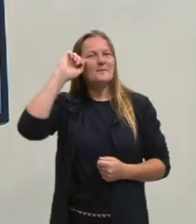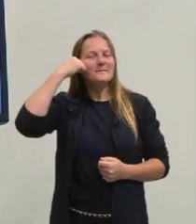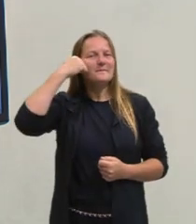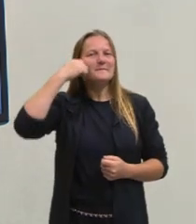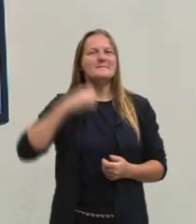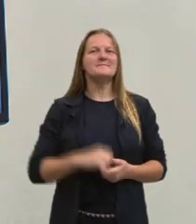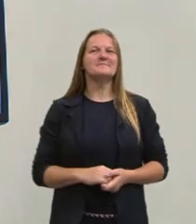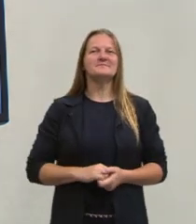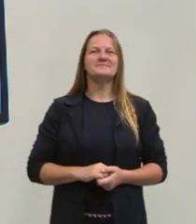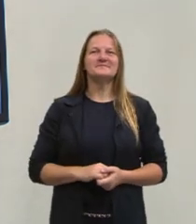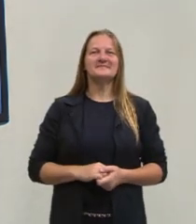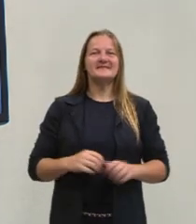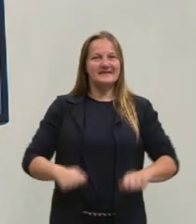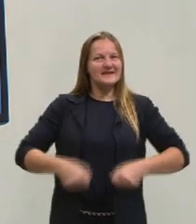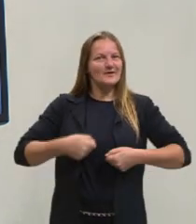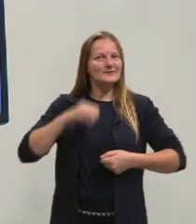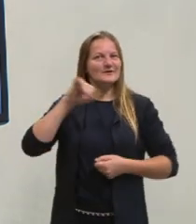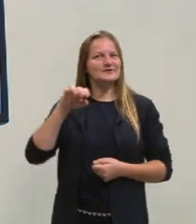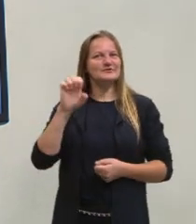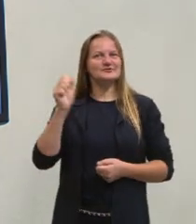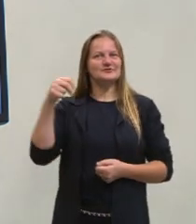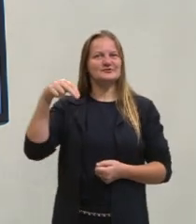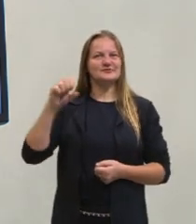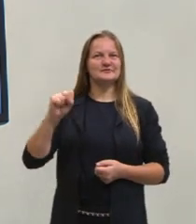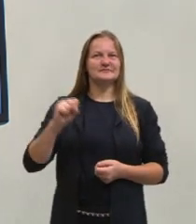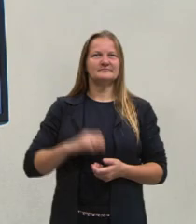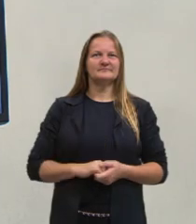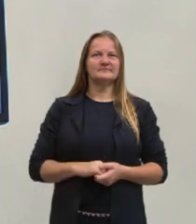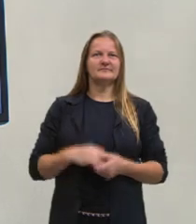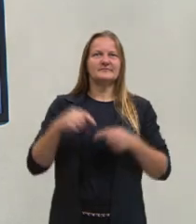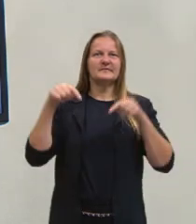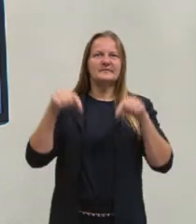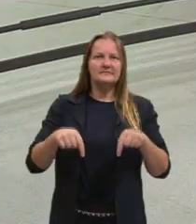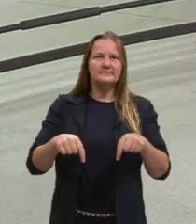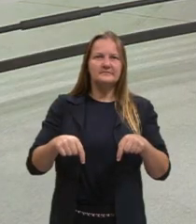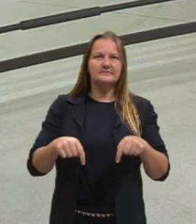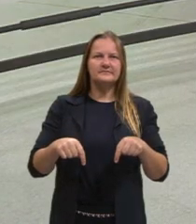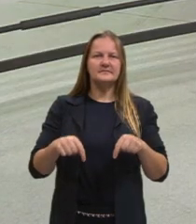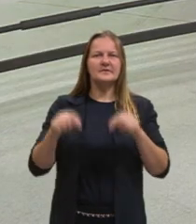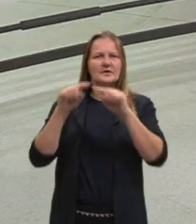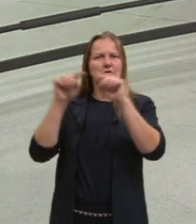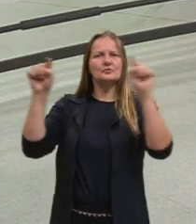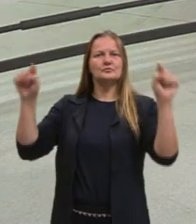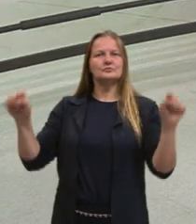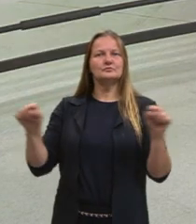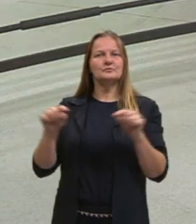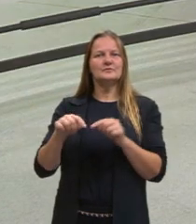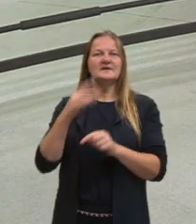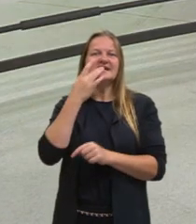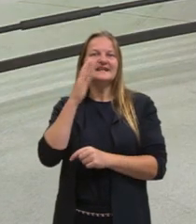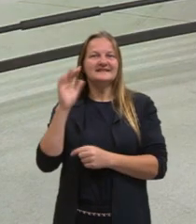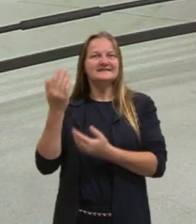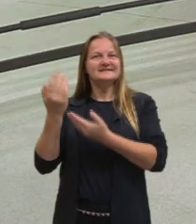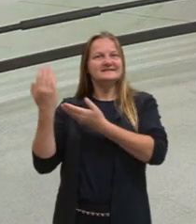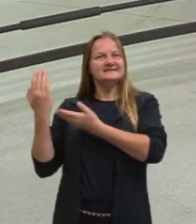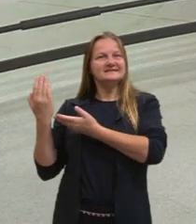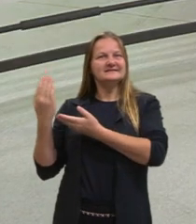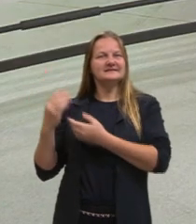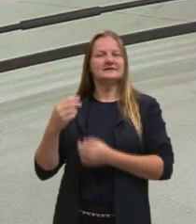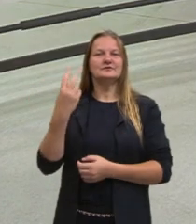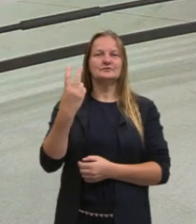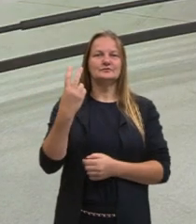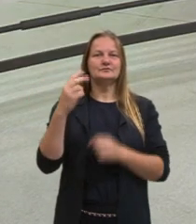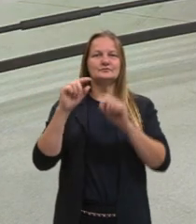e calça jeans. Aqui no estúdio nós temos um longo painel branco com um quadro branco e dois